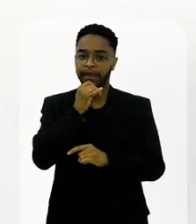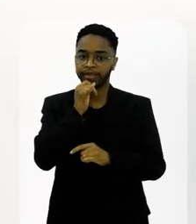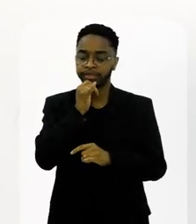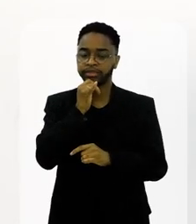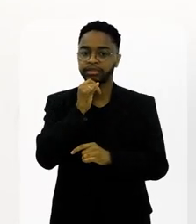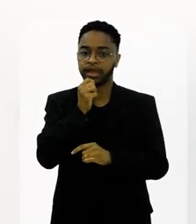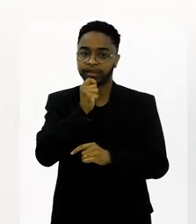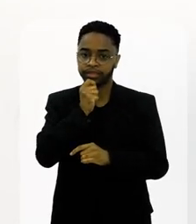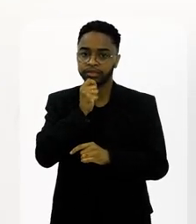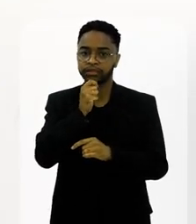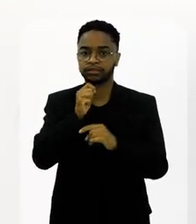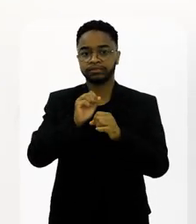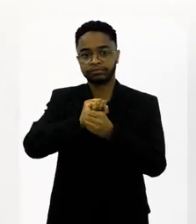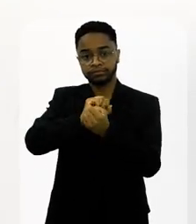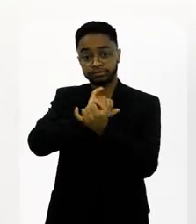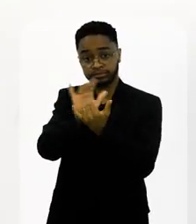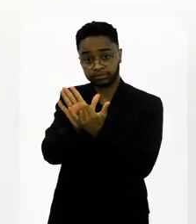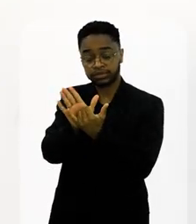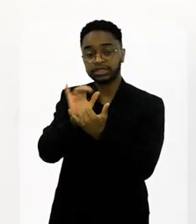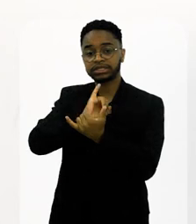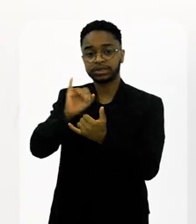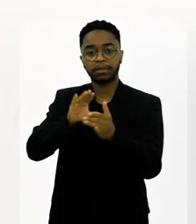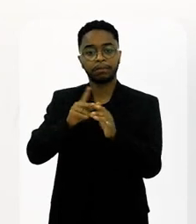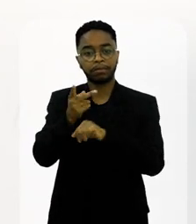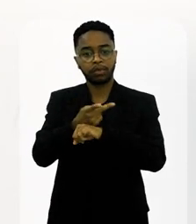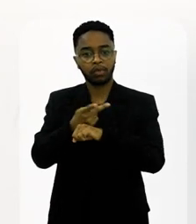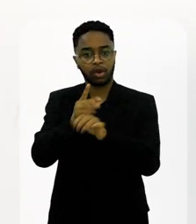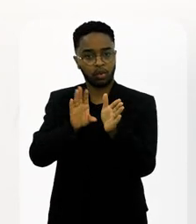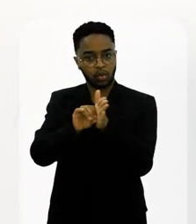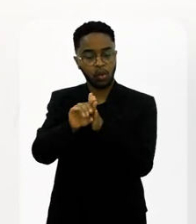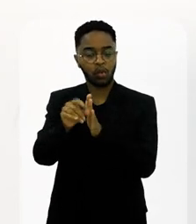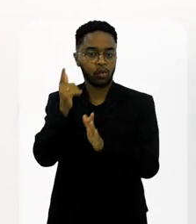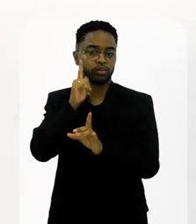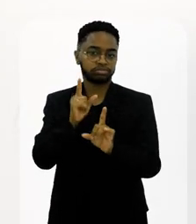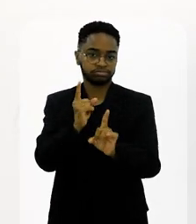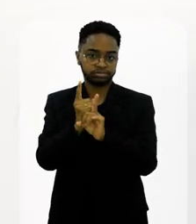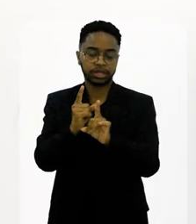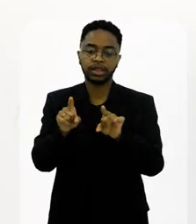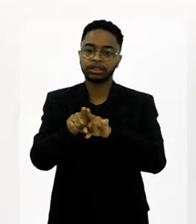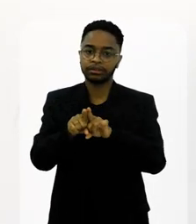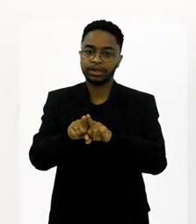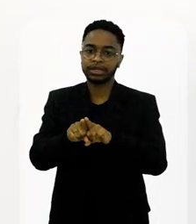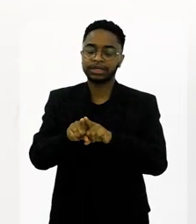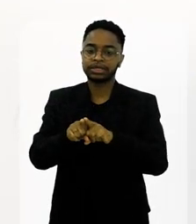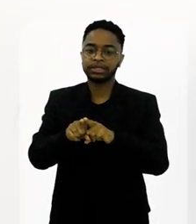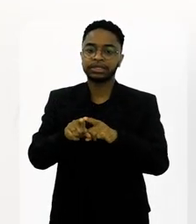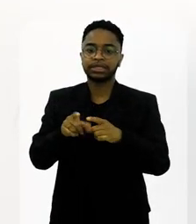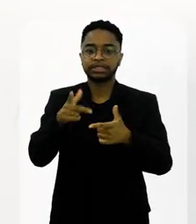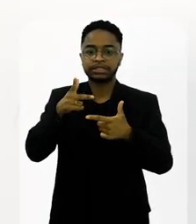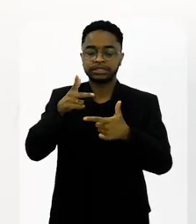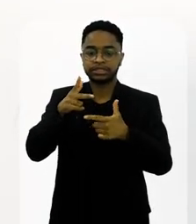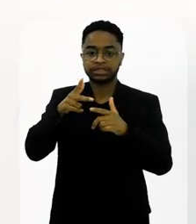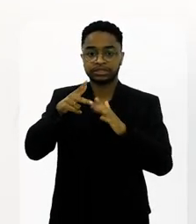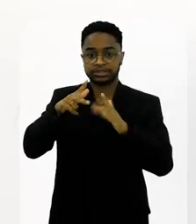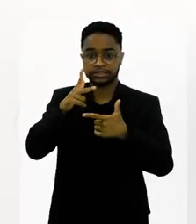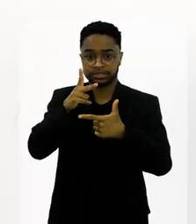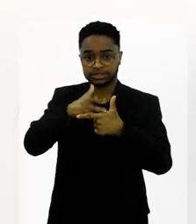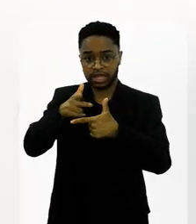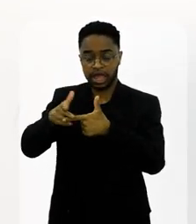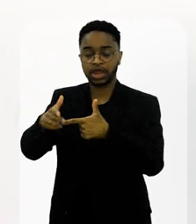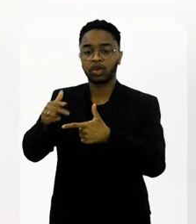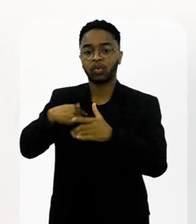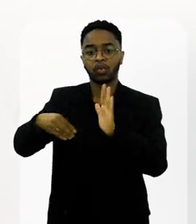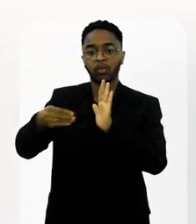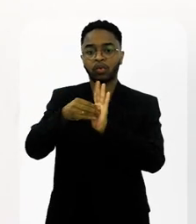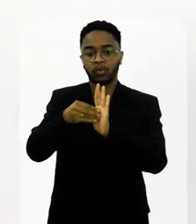nesses streamings, se você procurar no Google, as pessoas conseguem achar. E fiz também uma série que está na Globoplay,